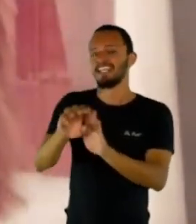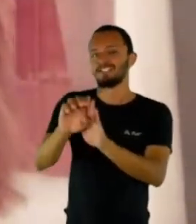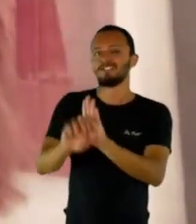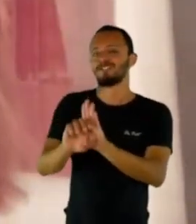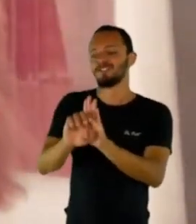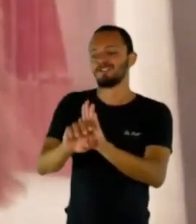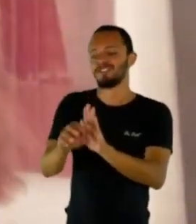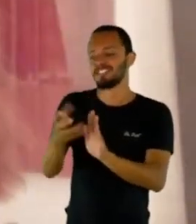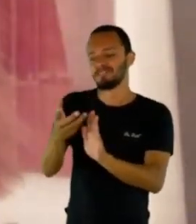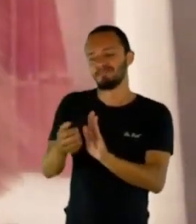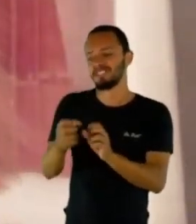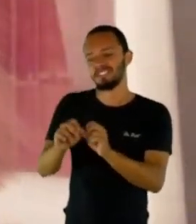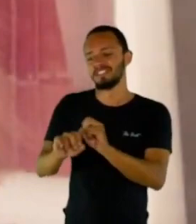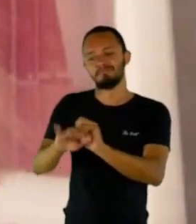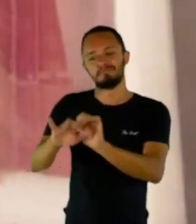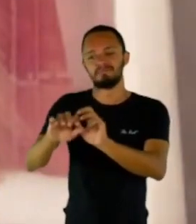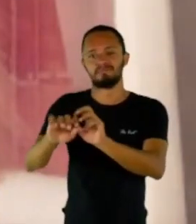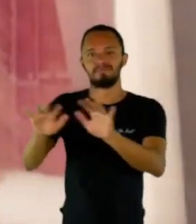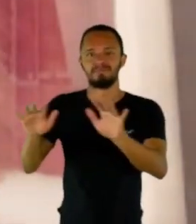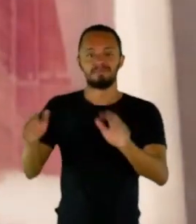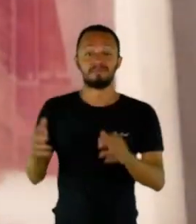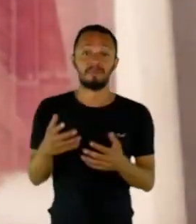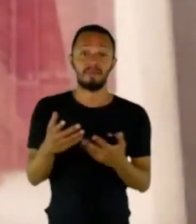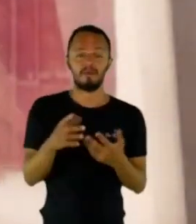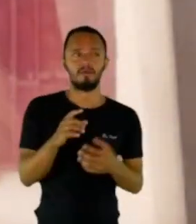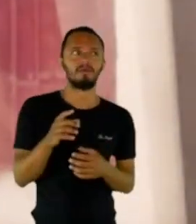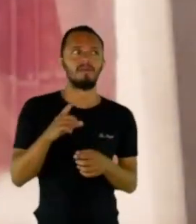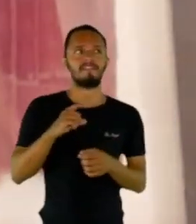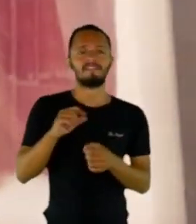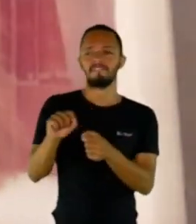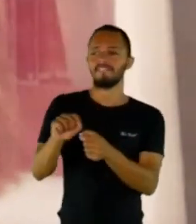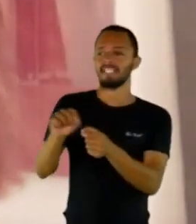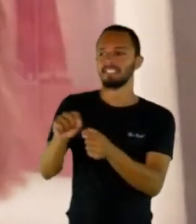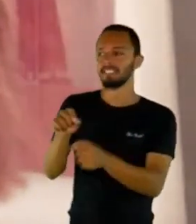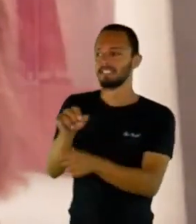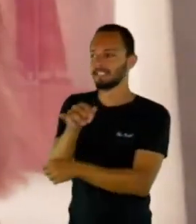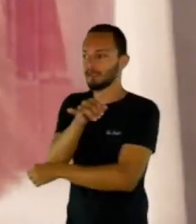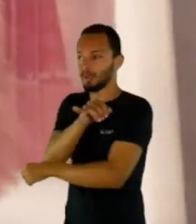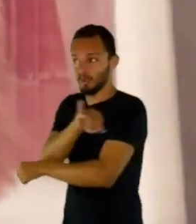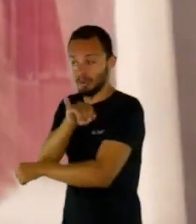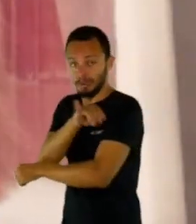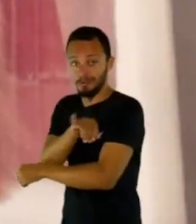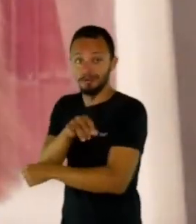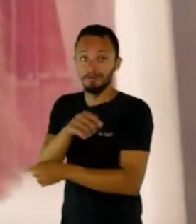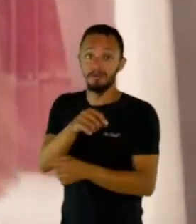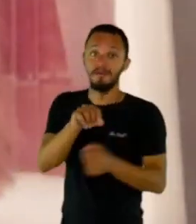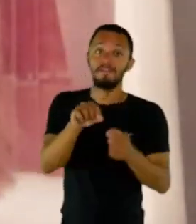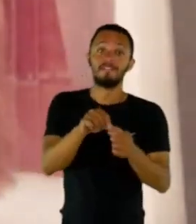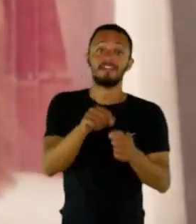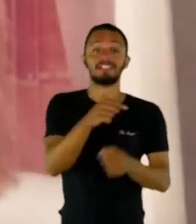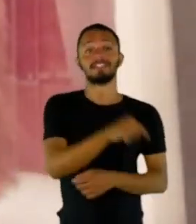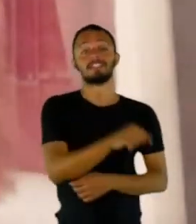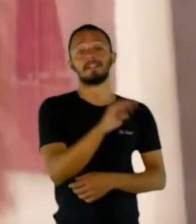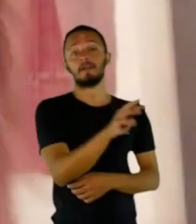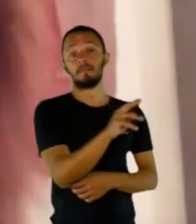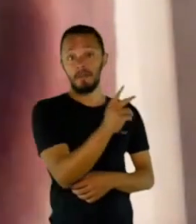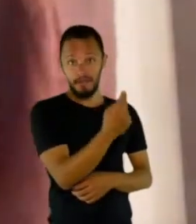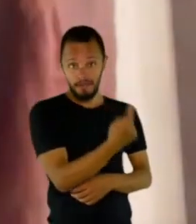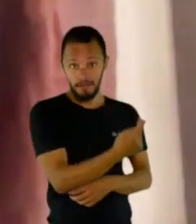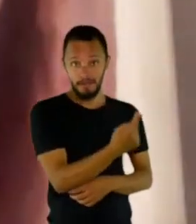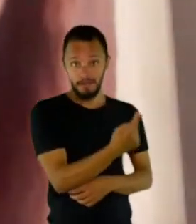no Leblon. Depois, eu fiz em BH, mantei com uma assessoria sensacional de uma pessoa que eu gosto muito